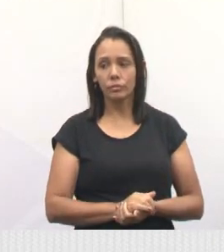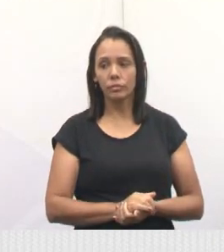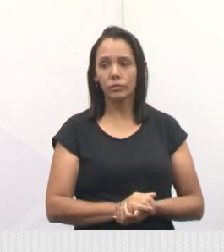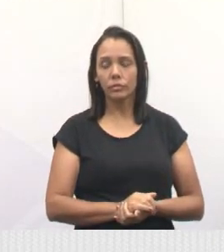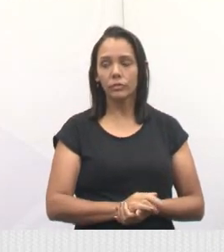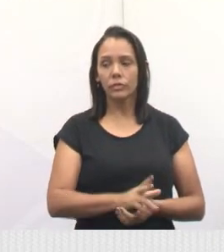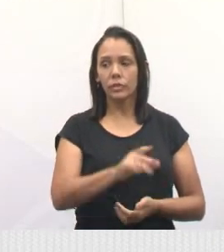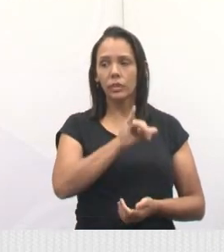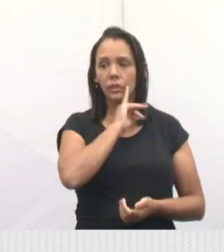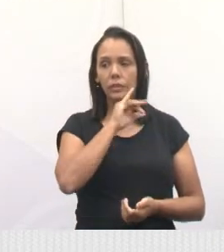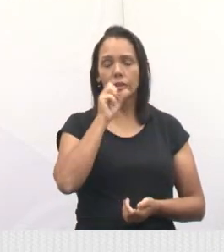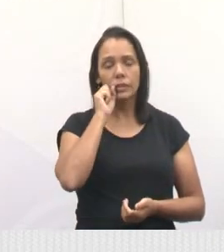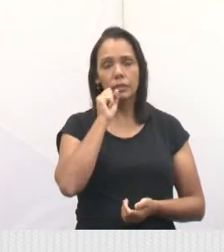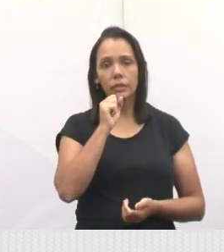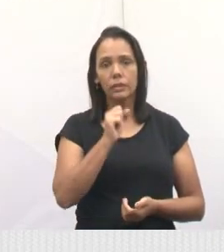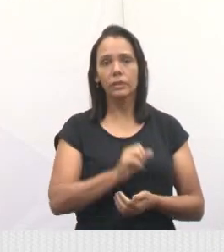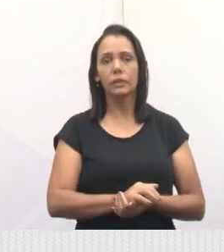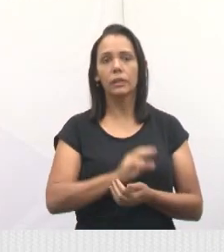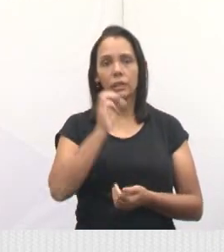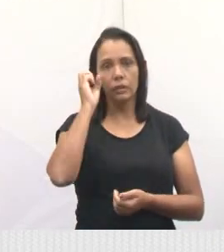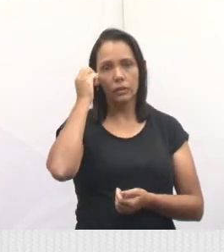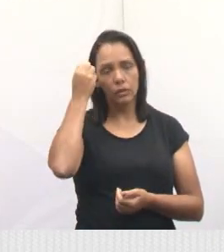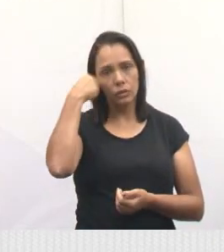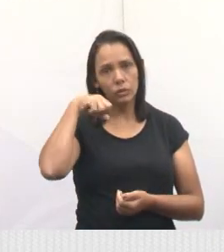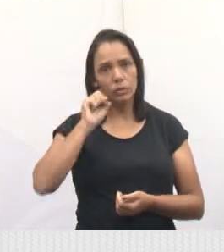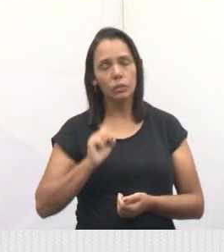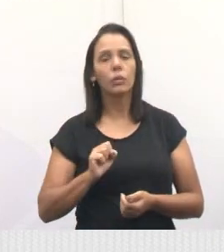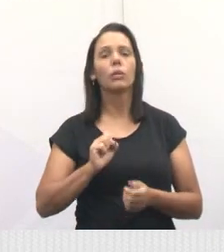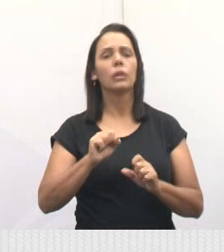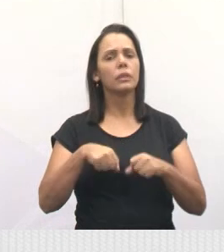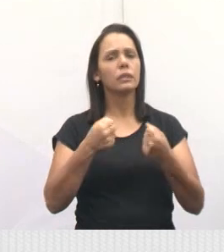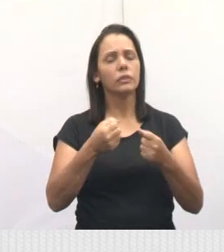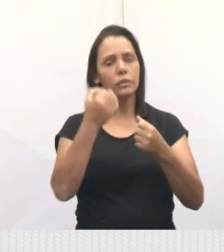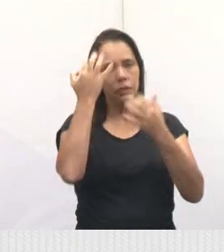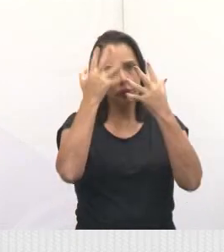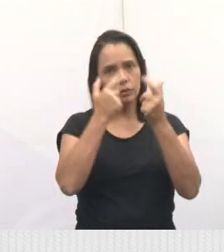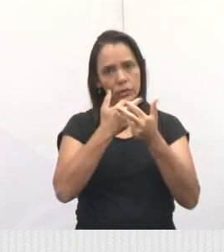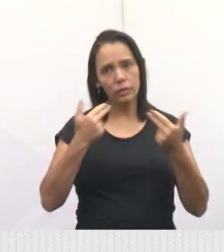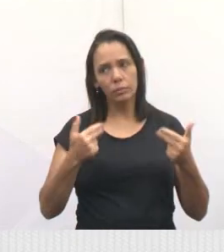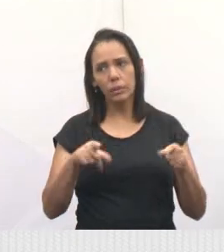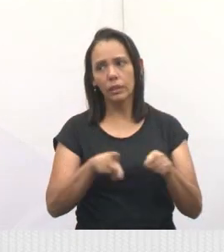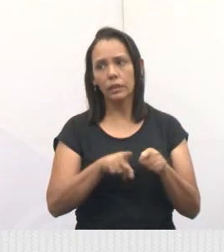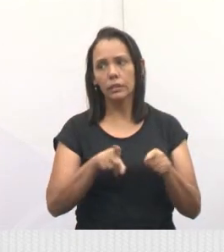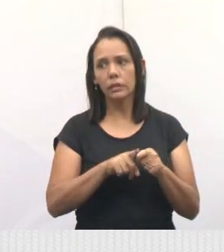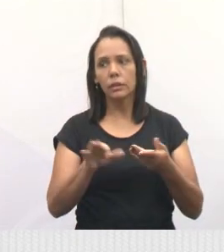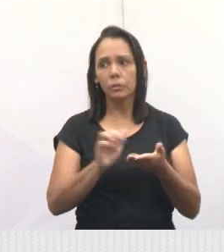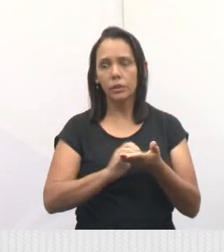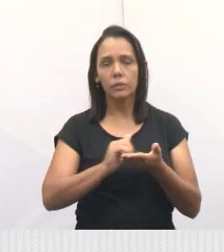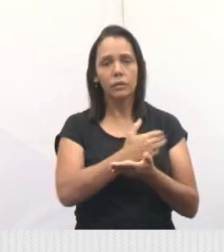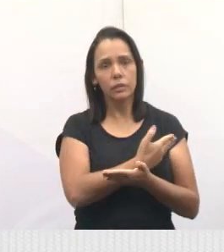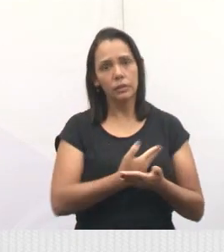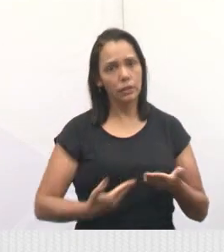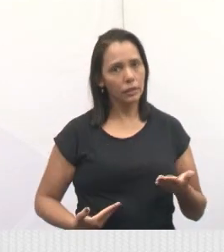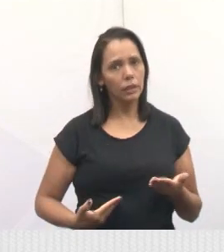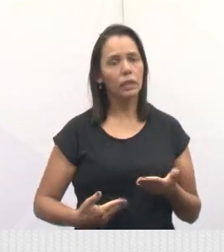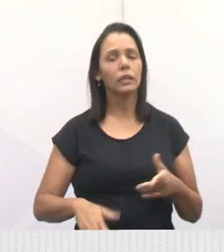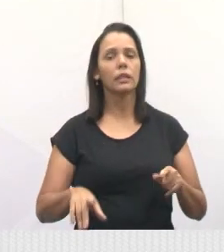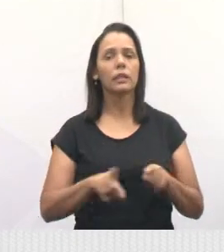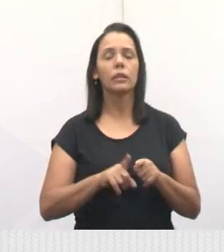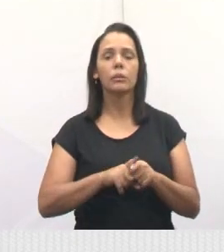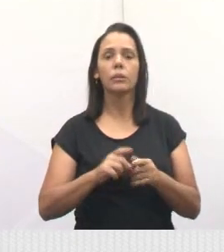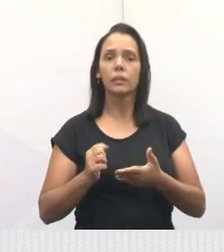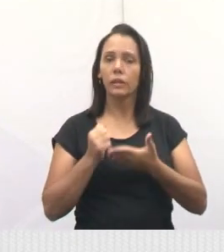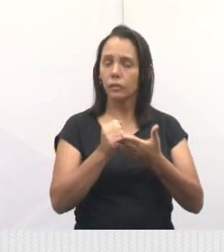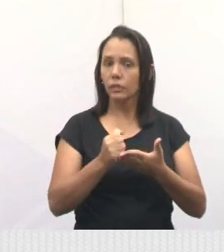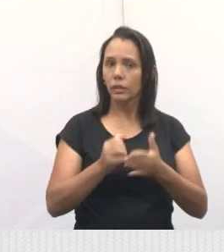Prefeito Zair, a Sônia, da grande vereadora, uma defensora da causa animal, o Célio, que tem sido um grande braço aqui da administração,